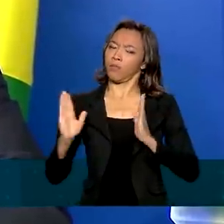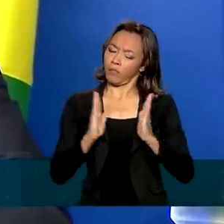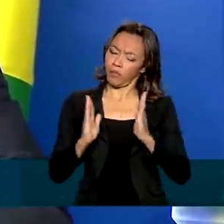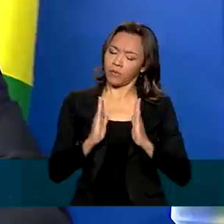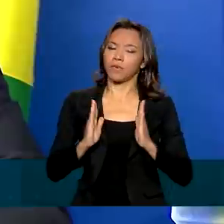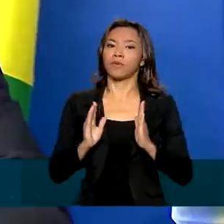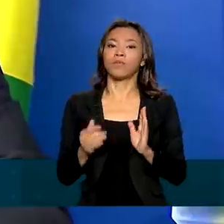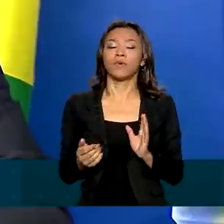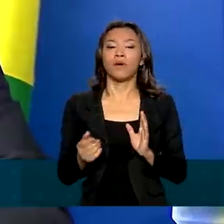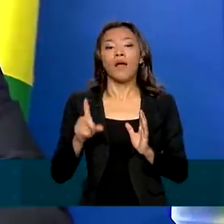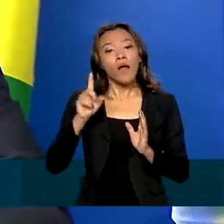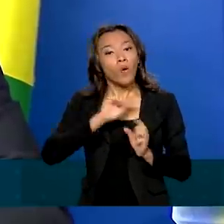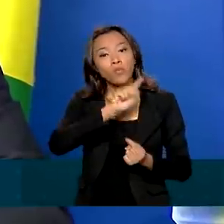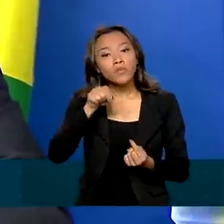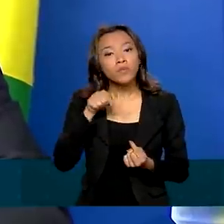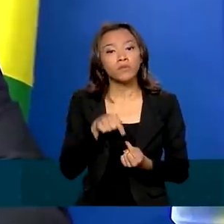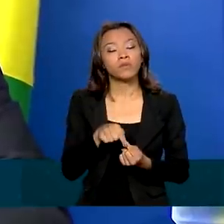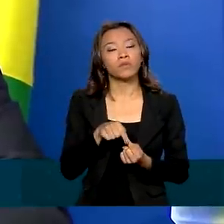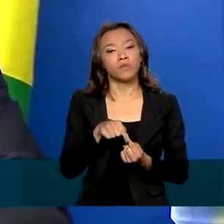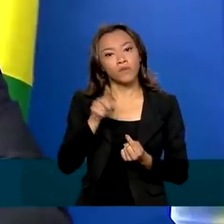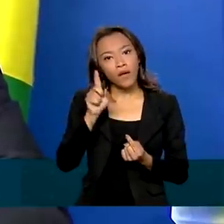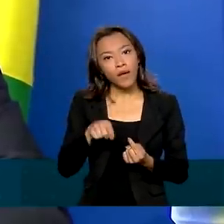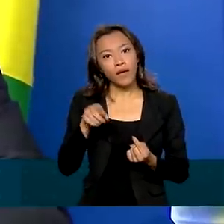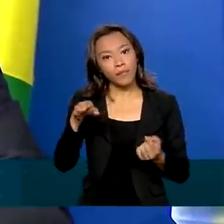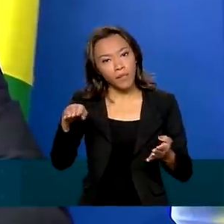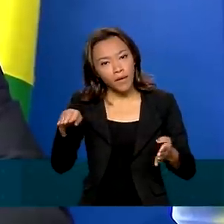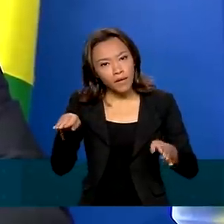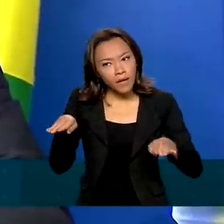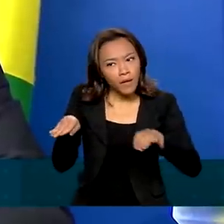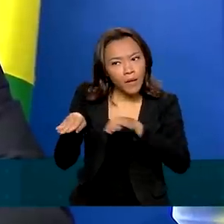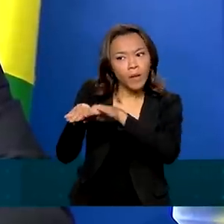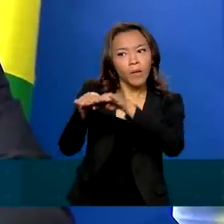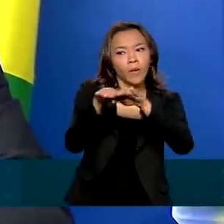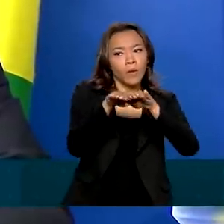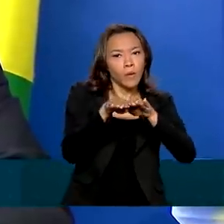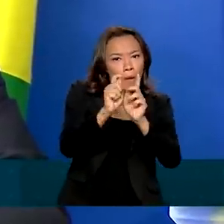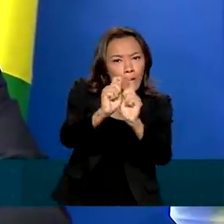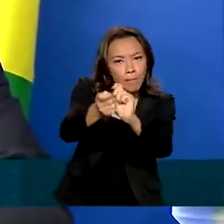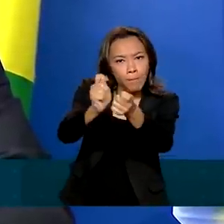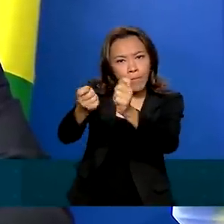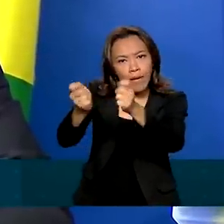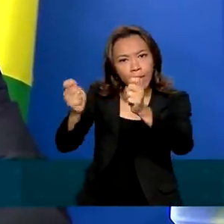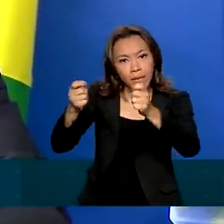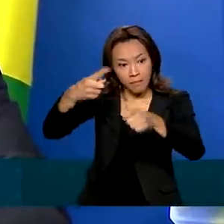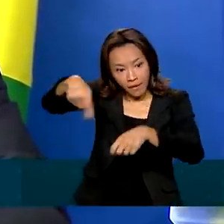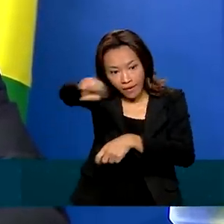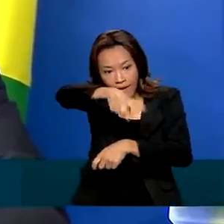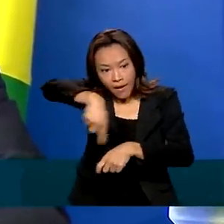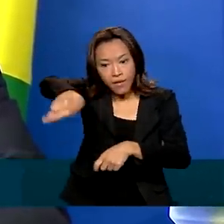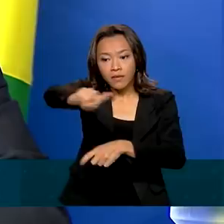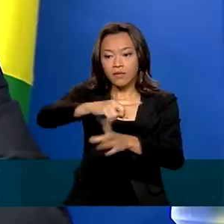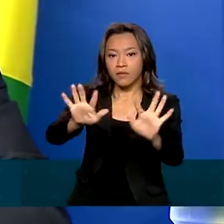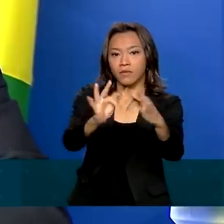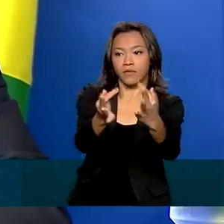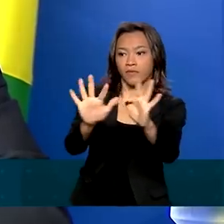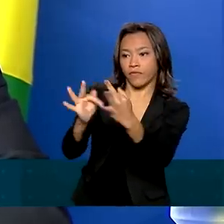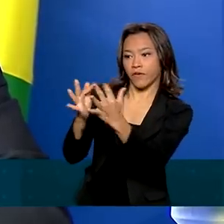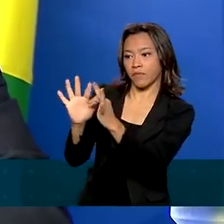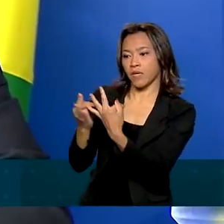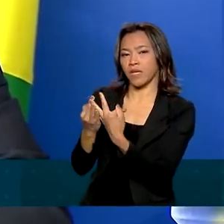equalizar o pagamento desses benefícios para que nenhuma dessas famílias beneficiárias